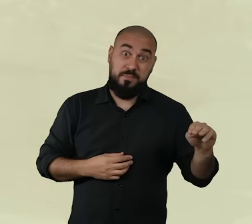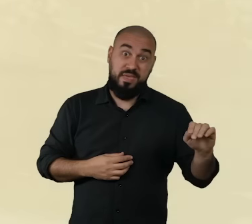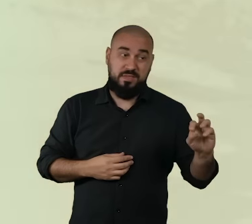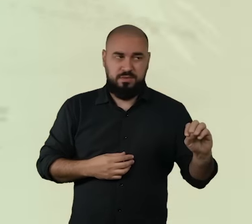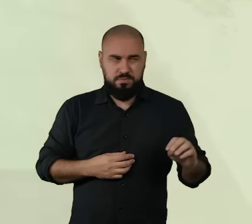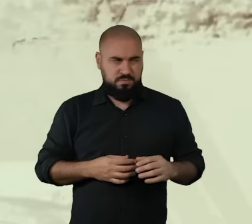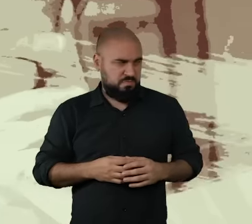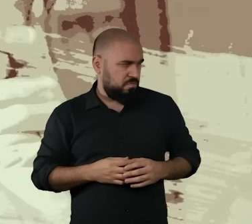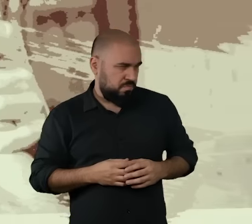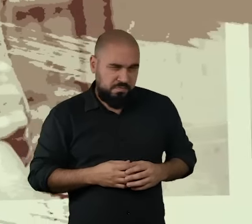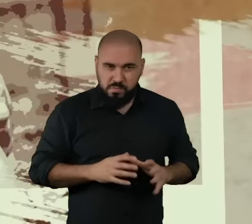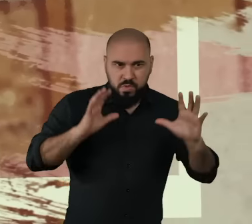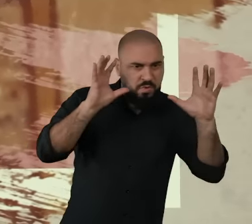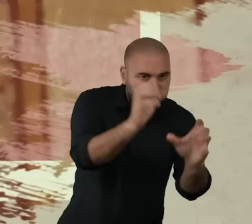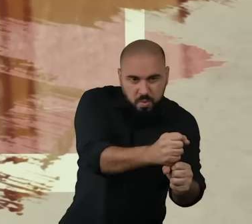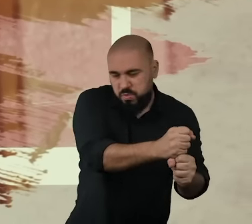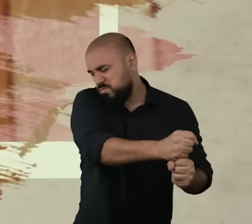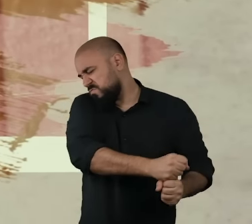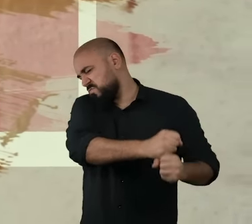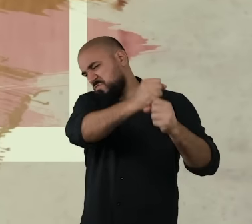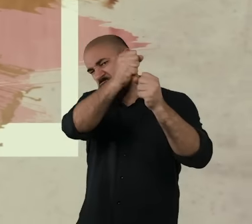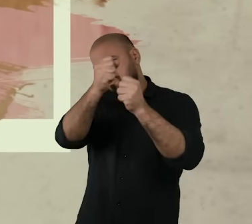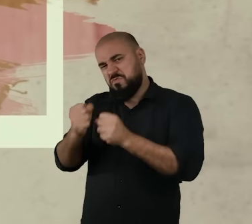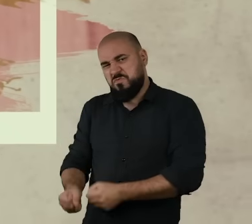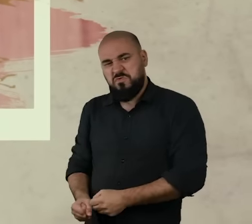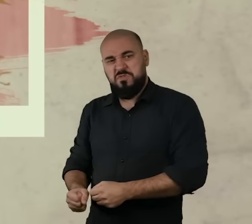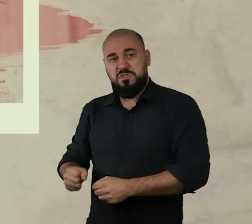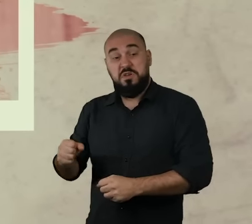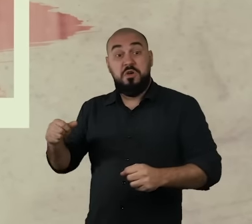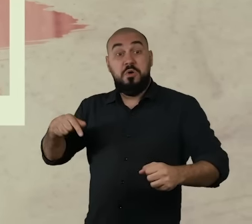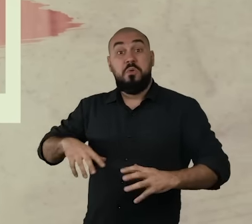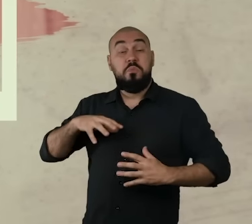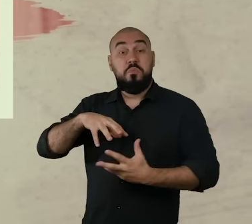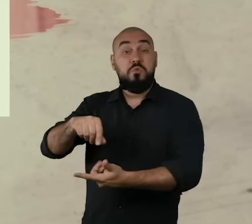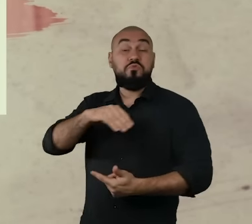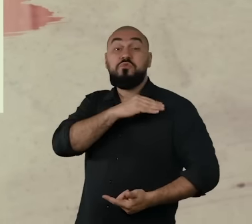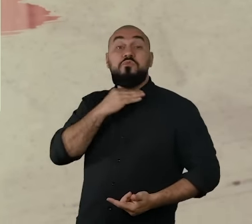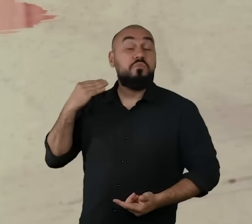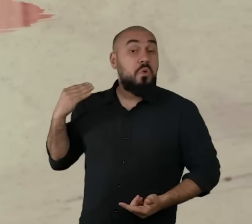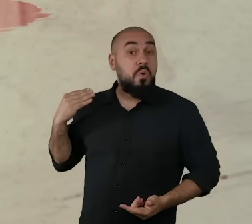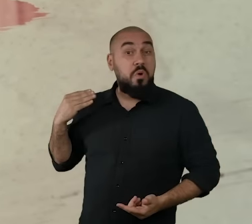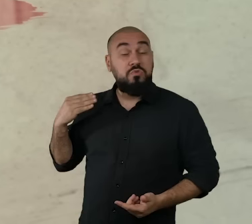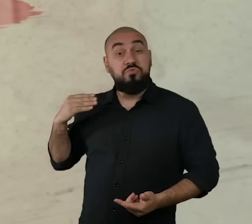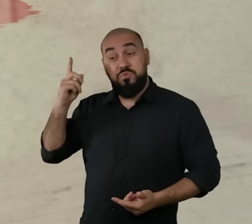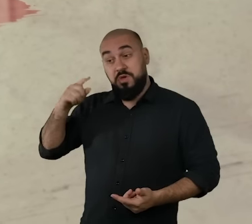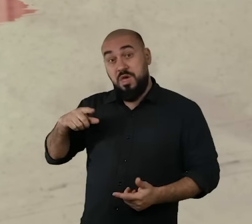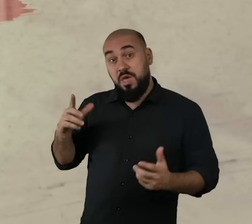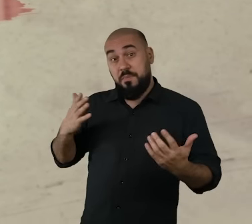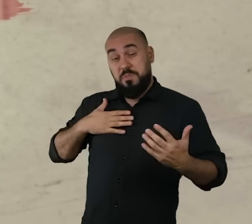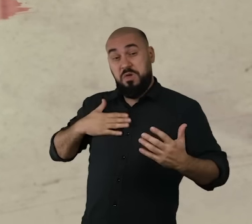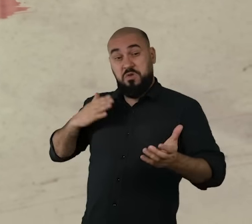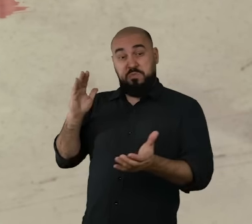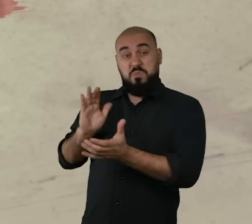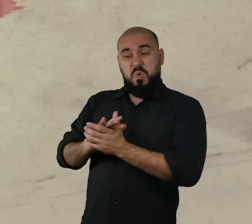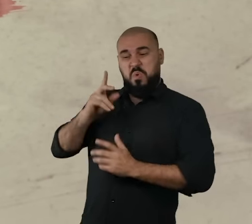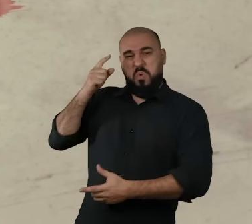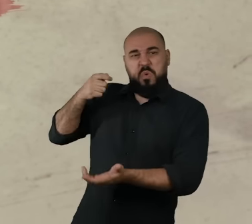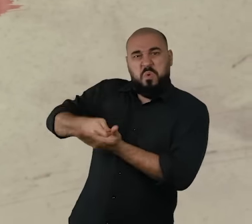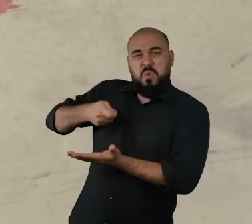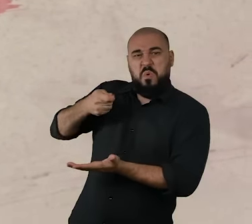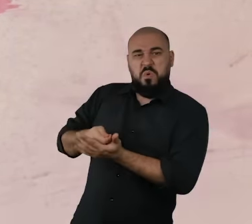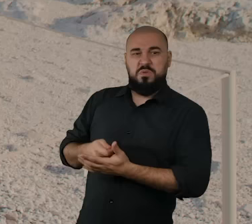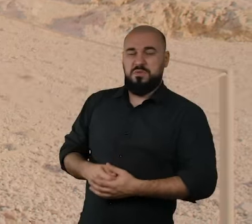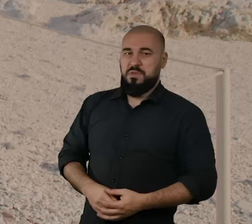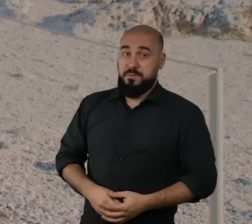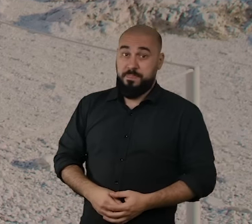raptou Perséfones e a levou para o mundo dos mortos, para o seu próprio reino, onde ele a teria como esposa. Em